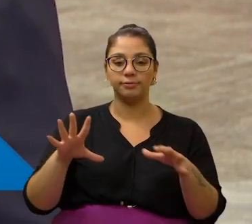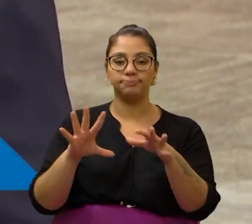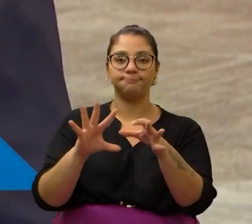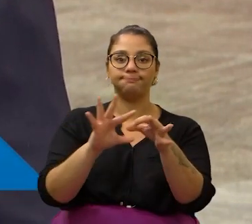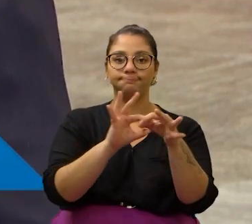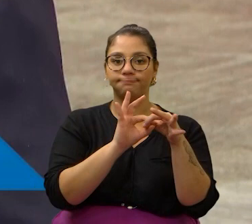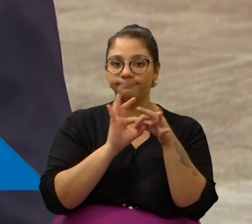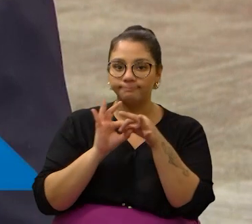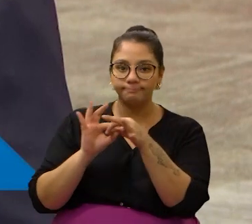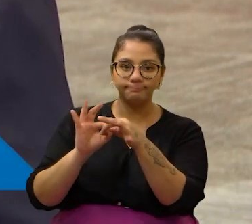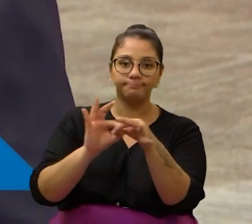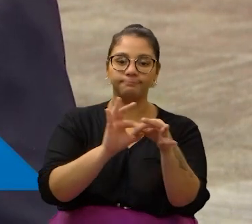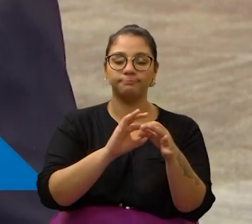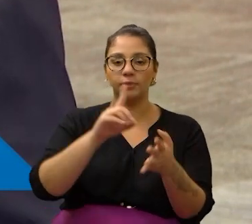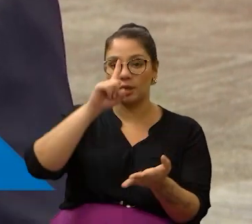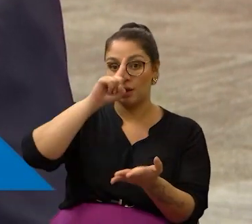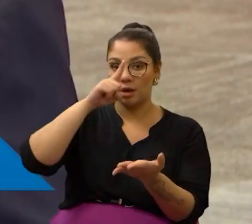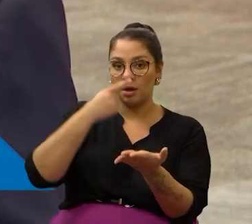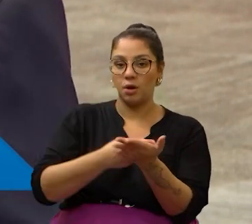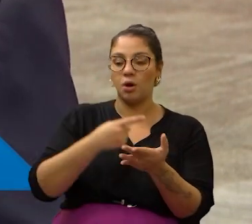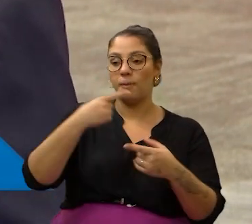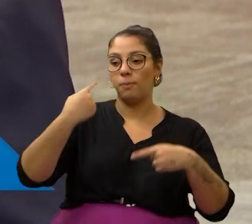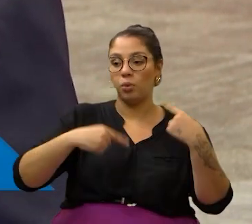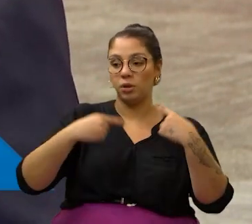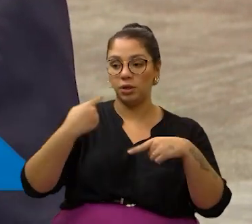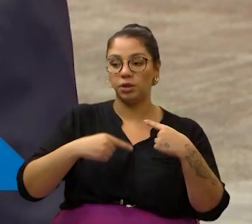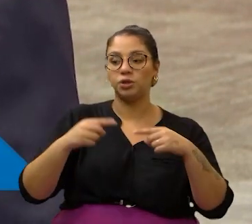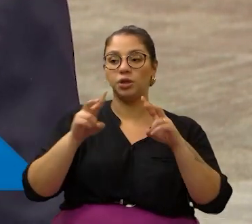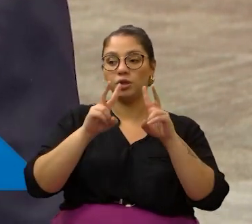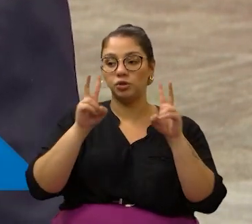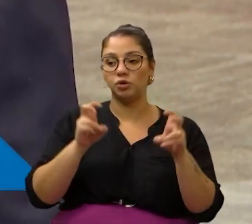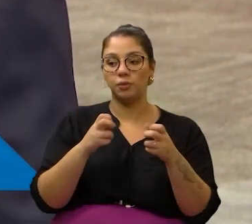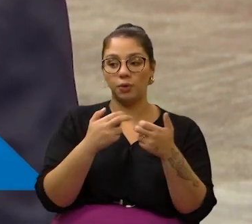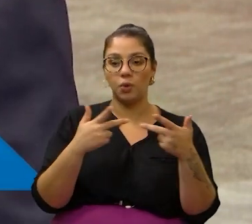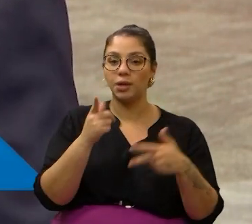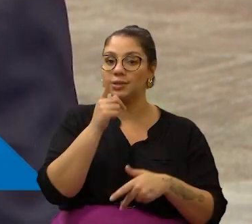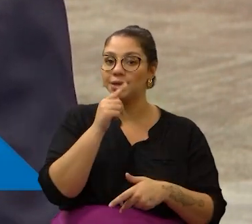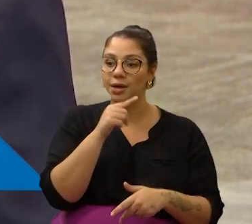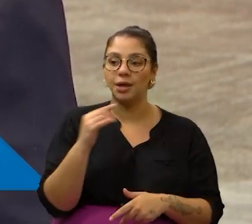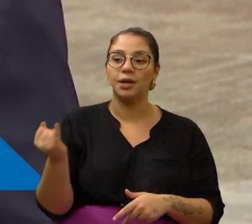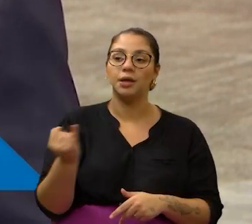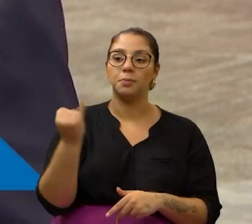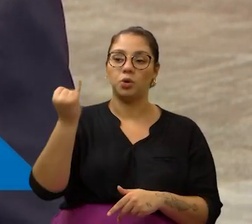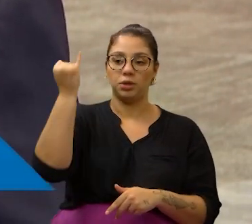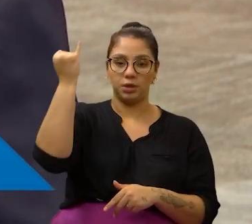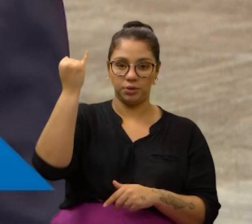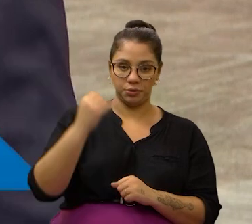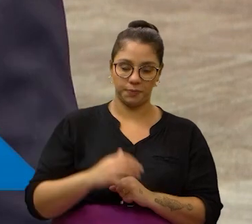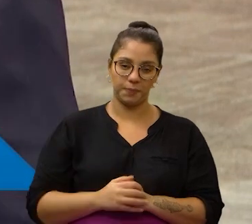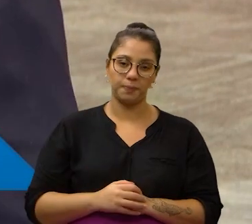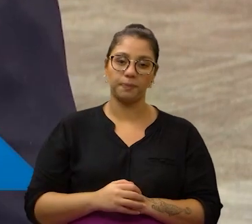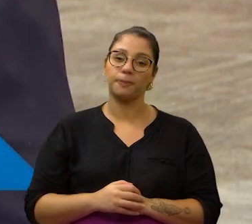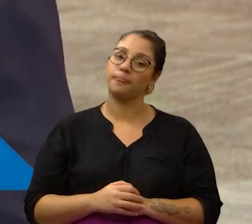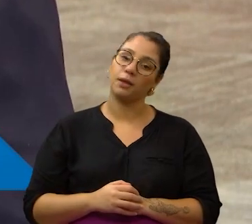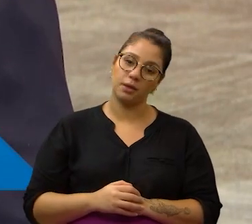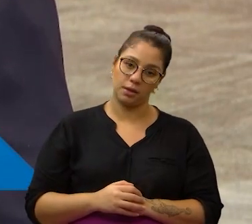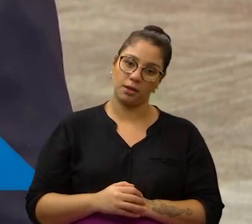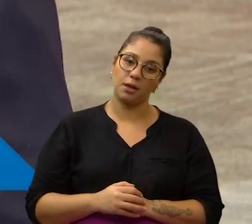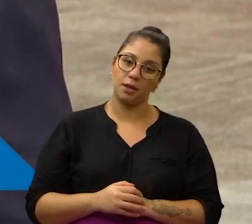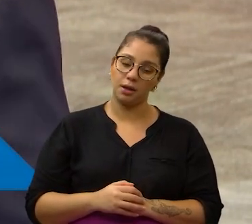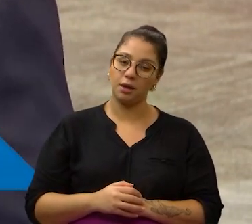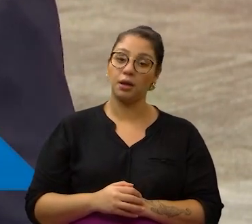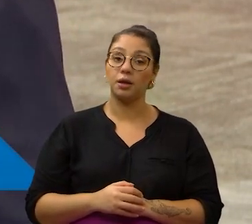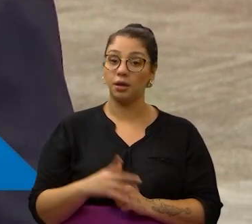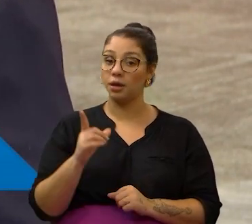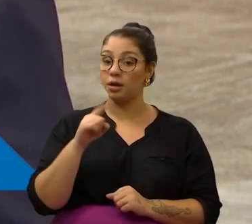um espaço de decisão política sobre as questões hídricas importante e a gente